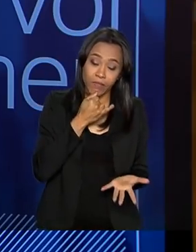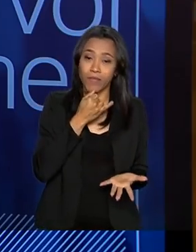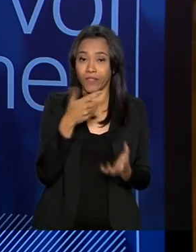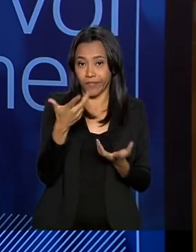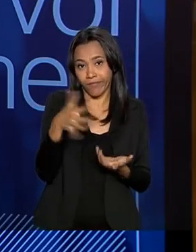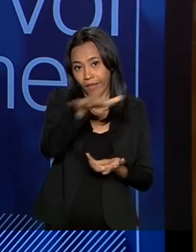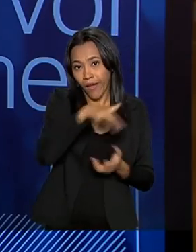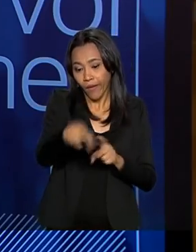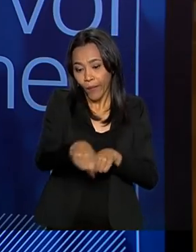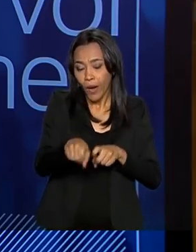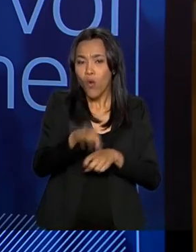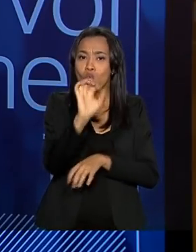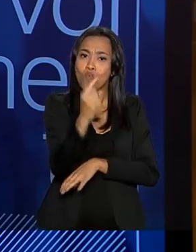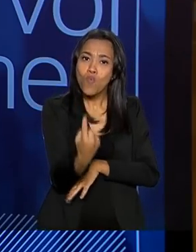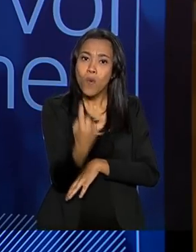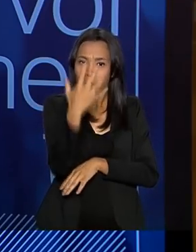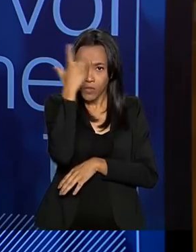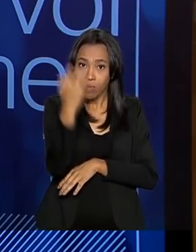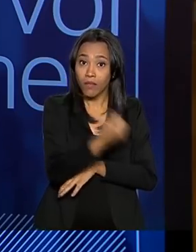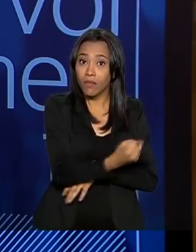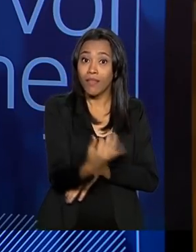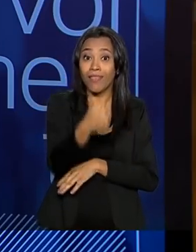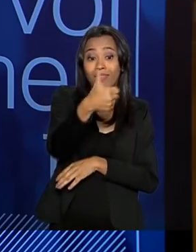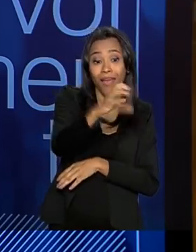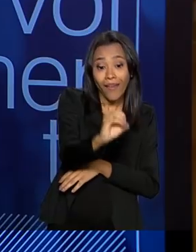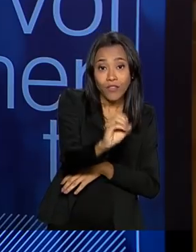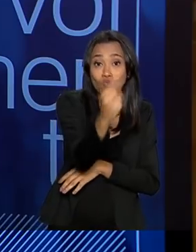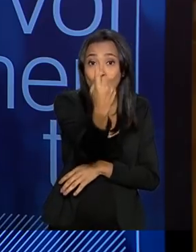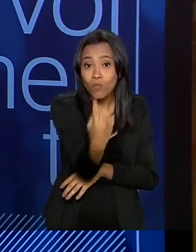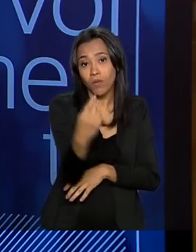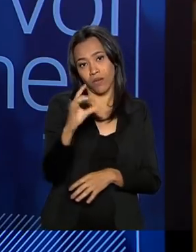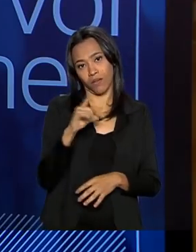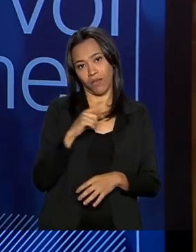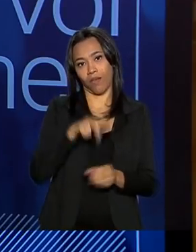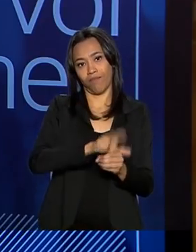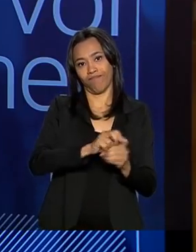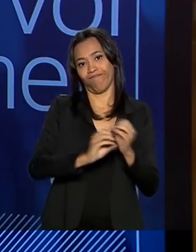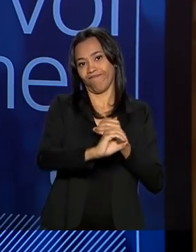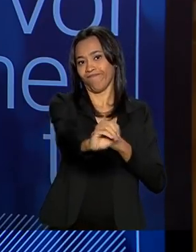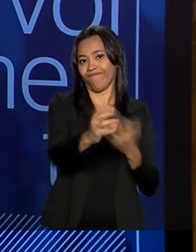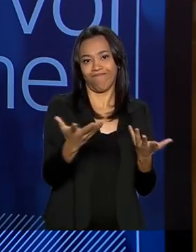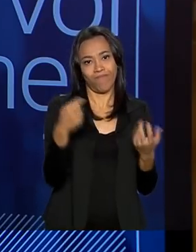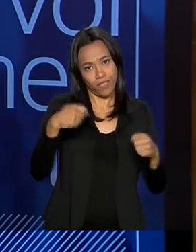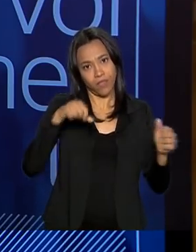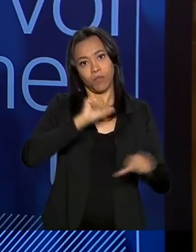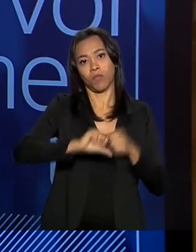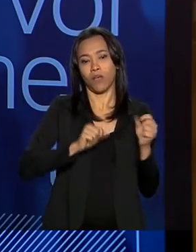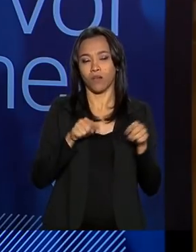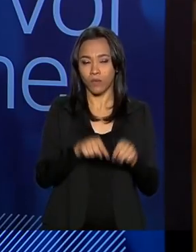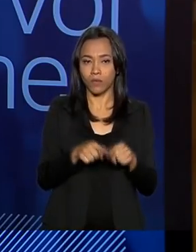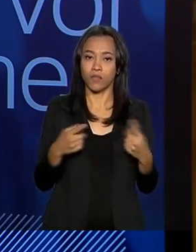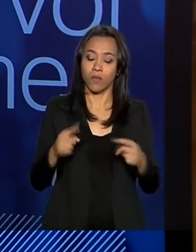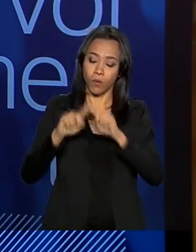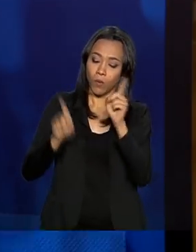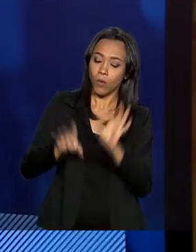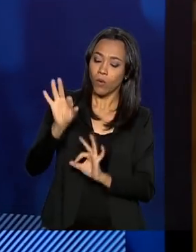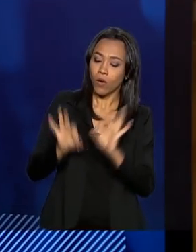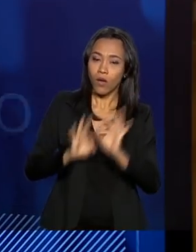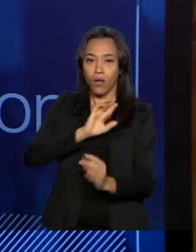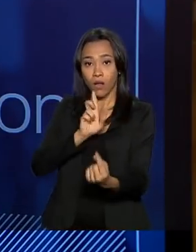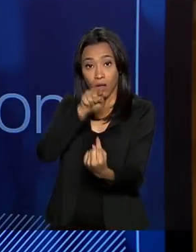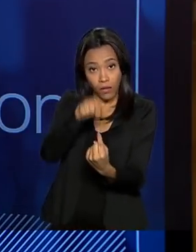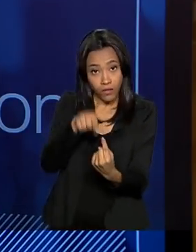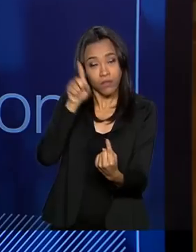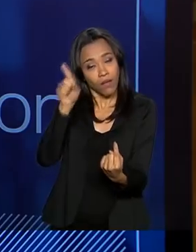rural, apenas uma pessoa em cada 10 tem esgotamento sanitário. Essa realidade precisa ser alterada. O plano tem esta intenção,